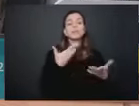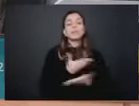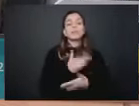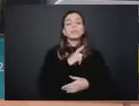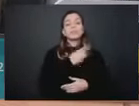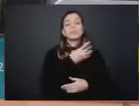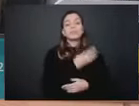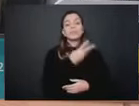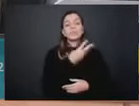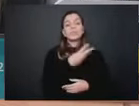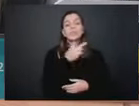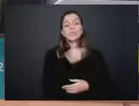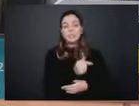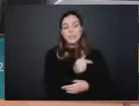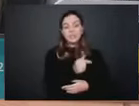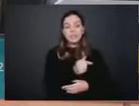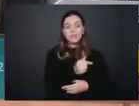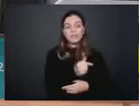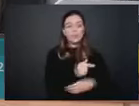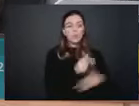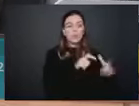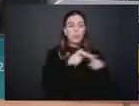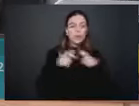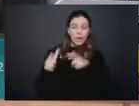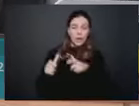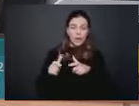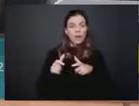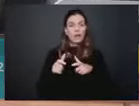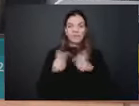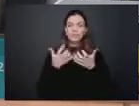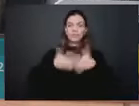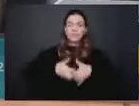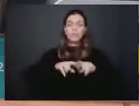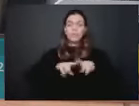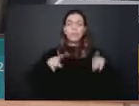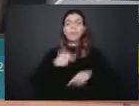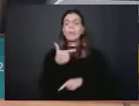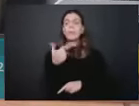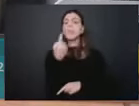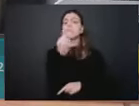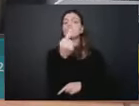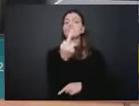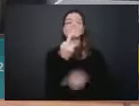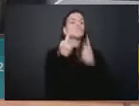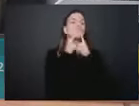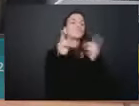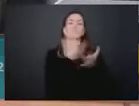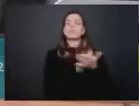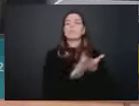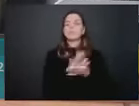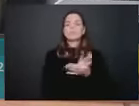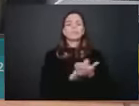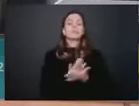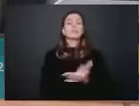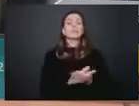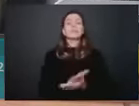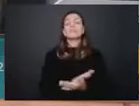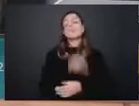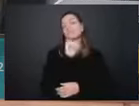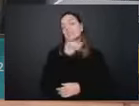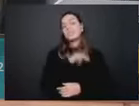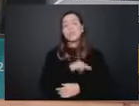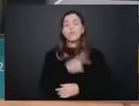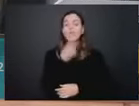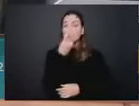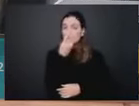ouviu uma única reclamação de self-storage. Muito pelo contrário. Hoje nós somos a única alternativa estabelecida